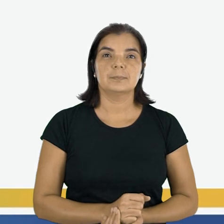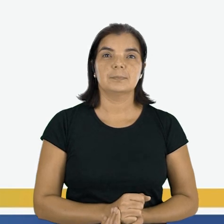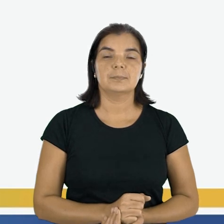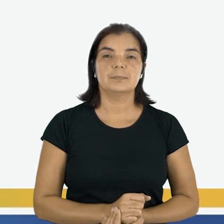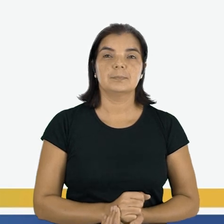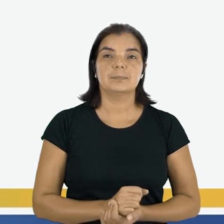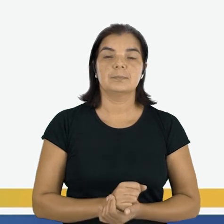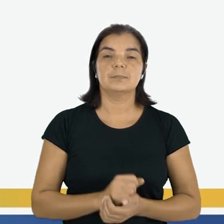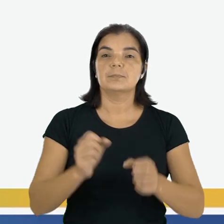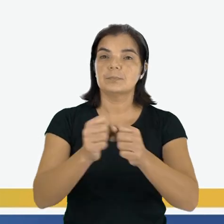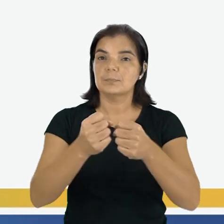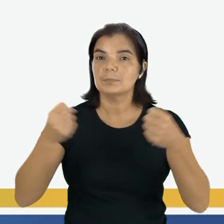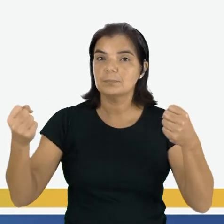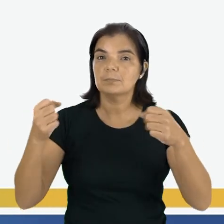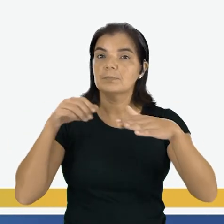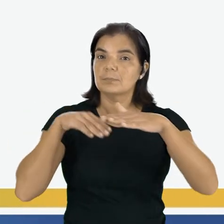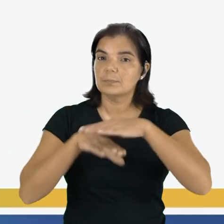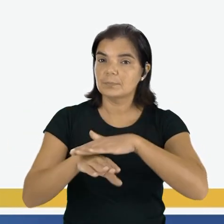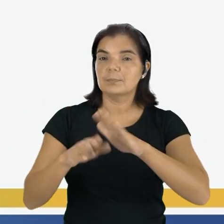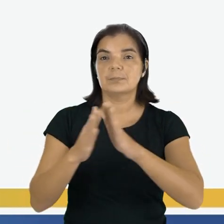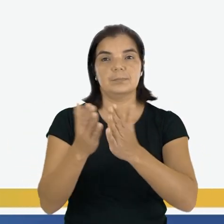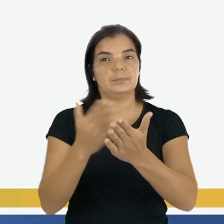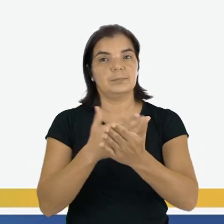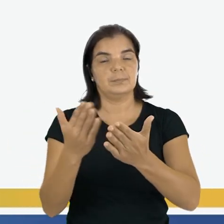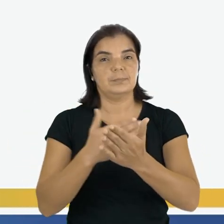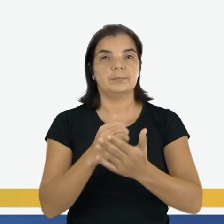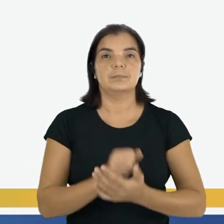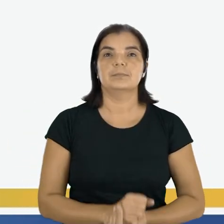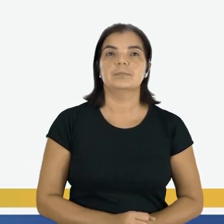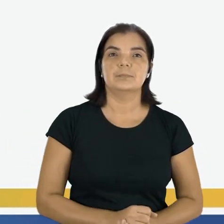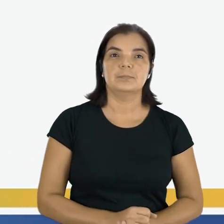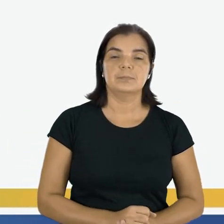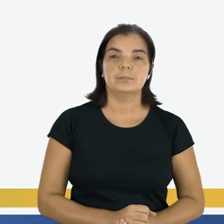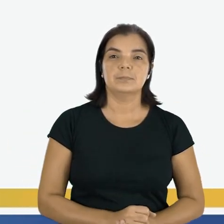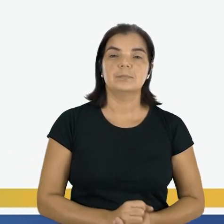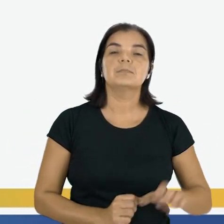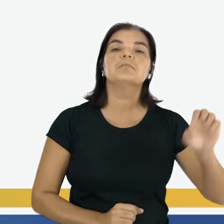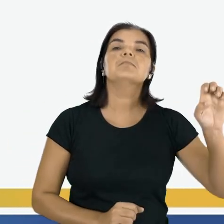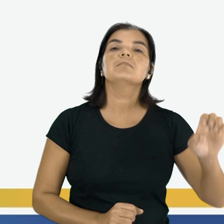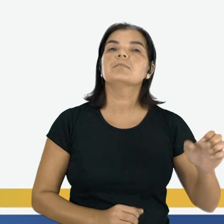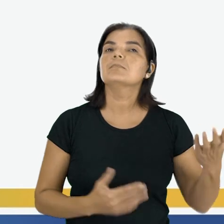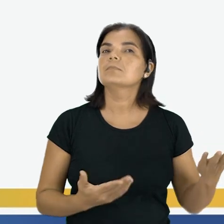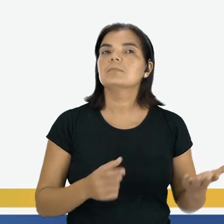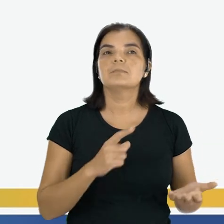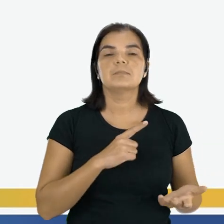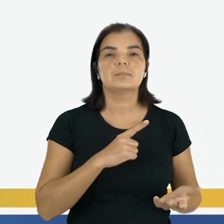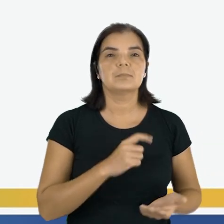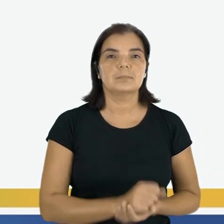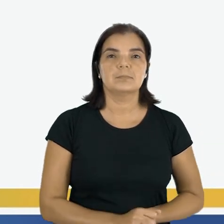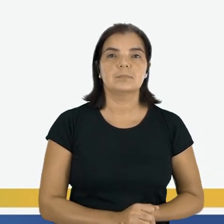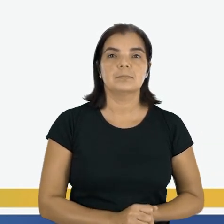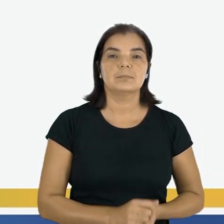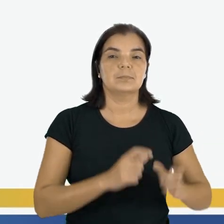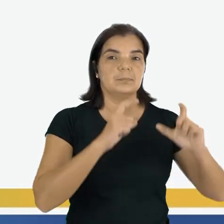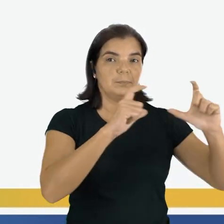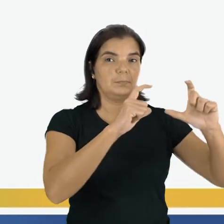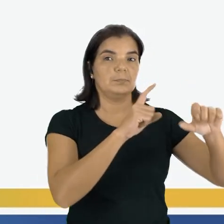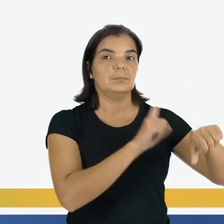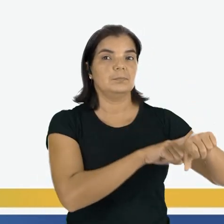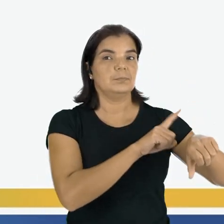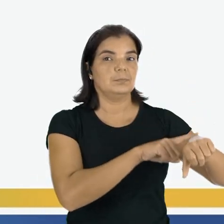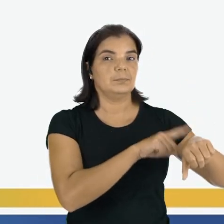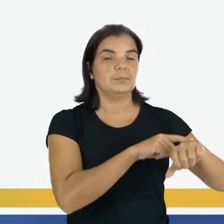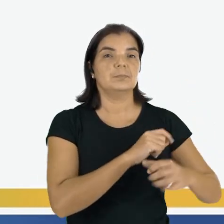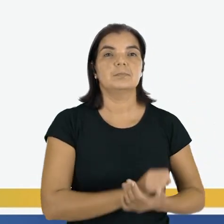Tem uma estante com alguns livros. E à esquerda do quadro, o tem? Tem o relógio.